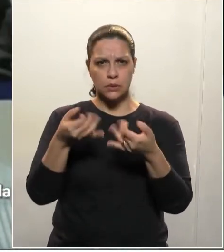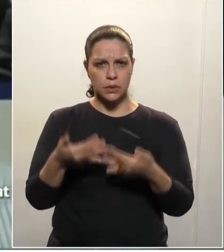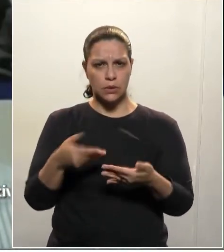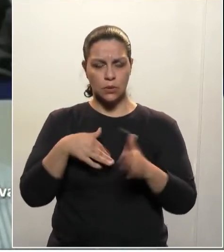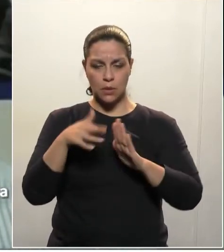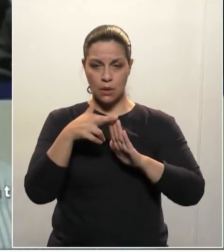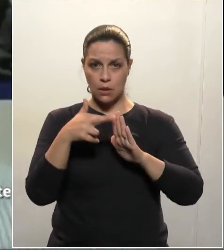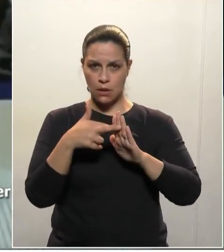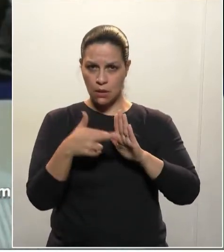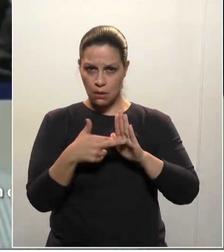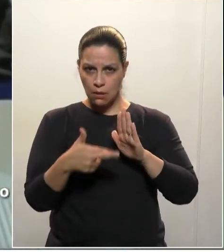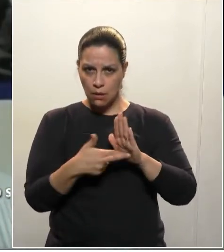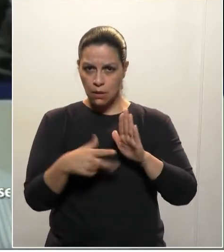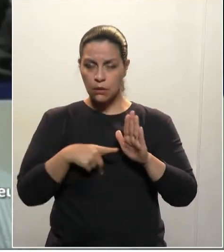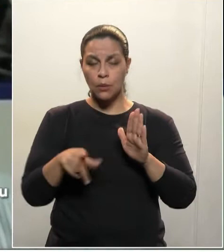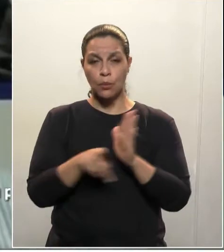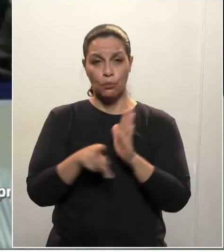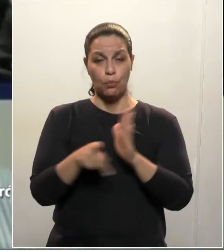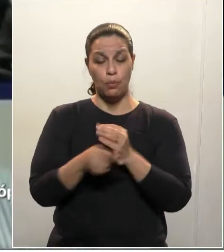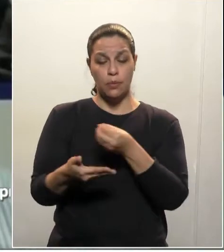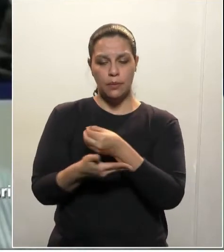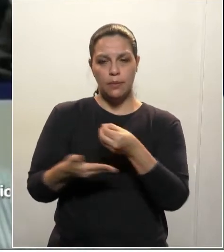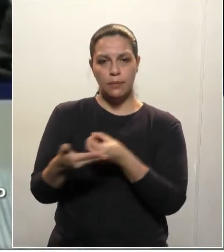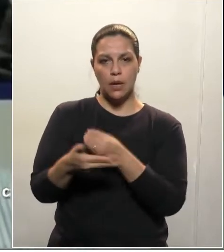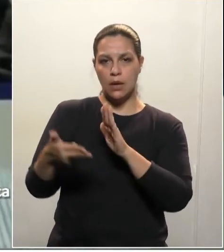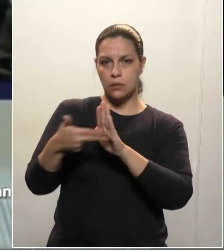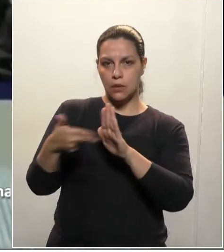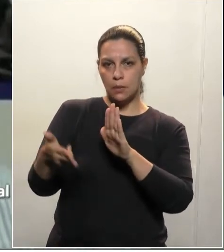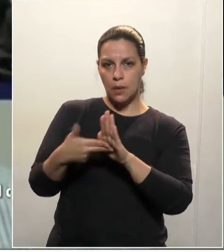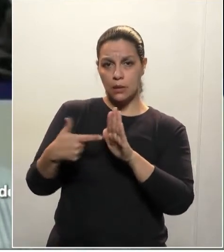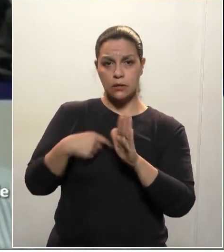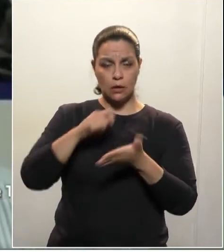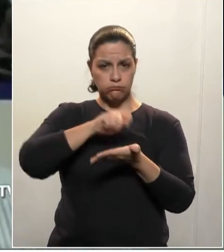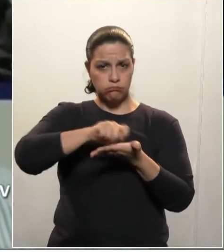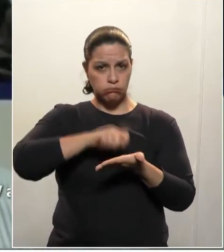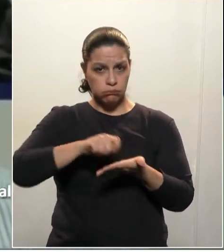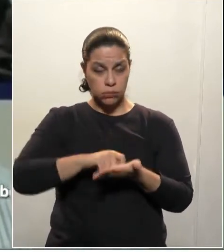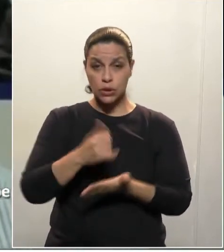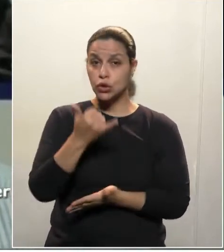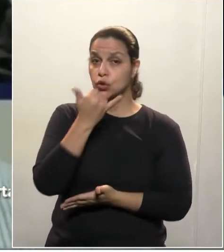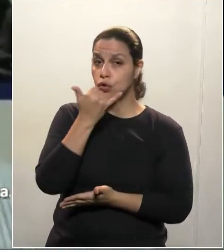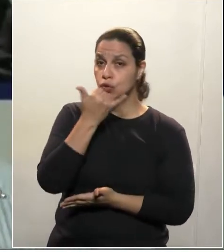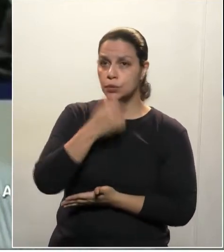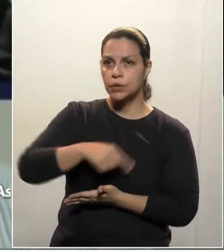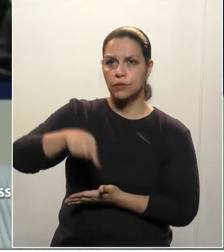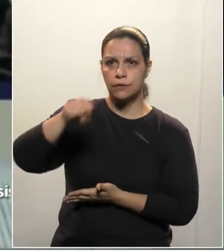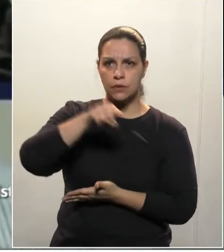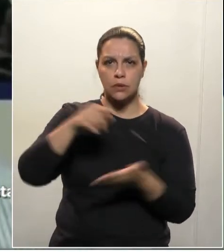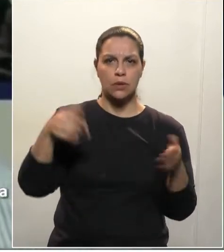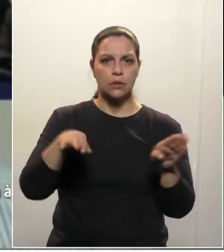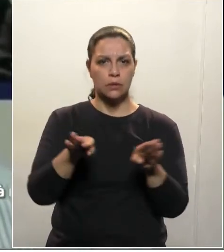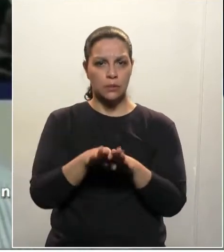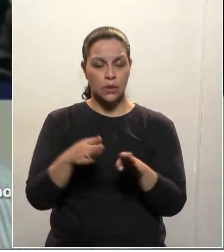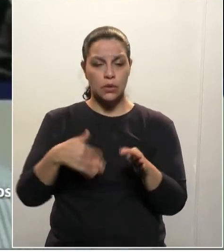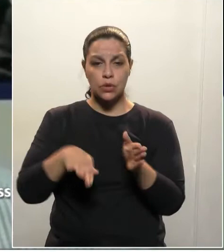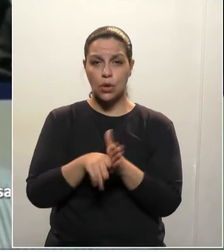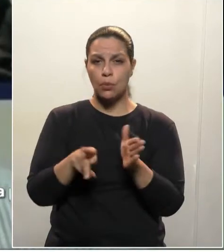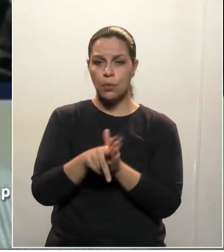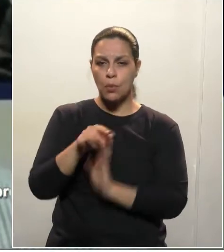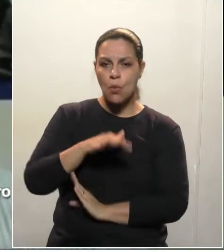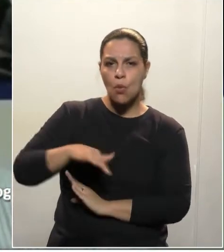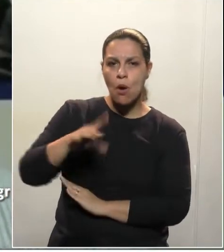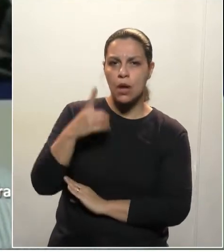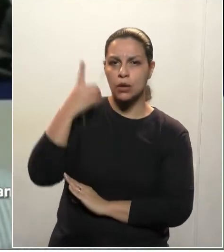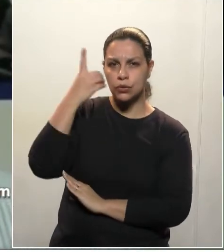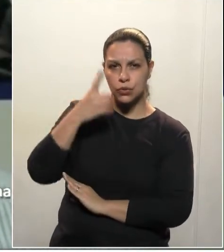alguns princípios que nortearam as minhas emendas e pedir desculpas aos deputados que vêm de origem da área